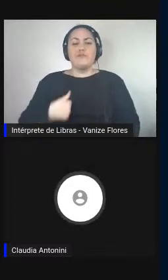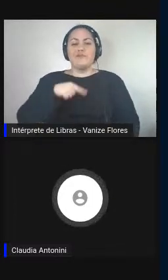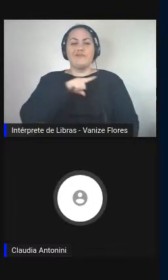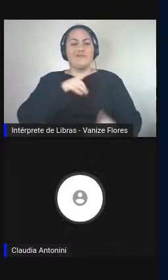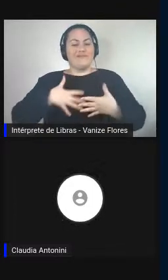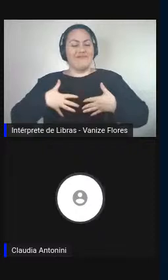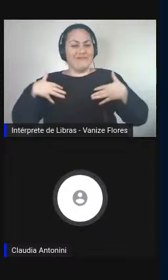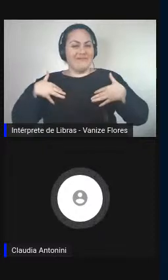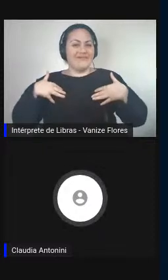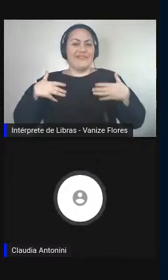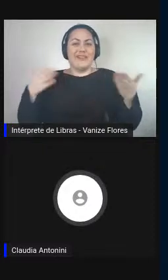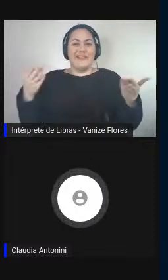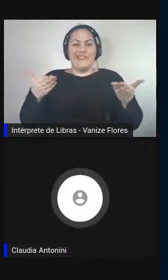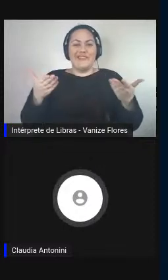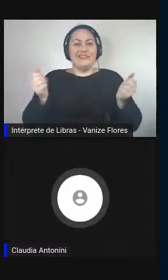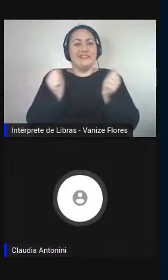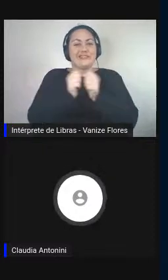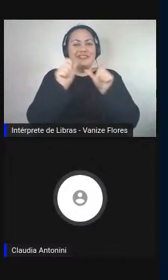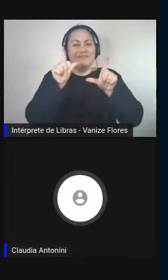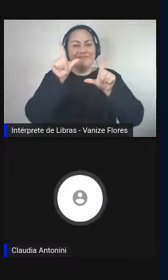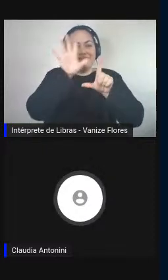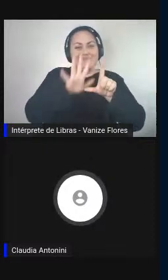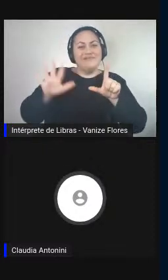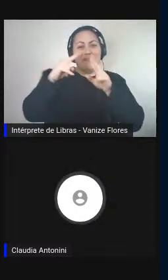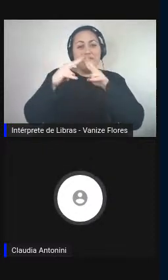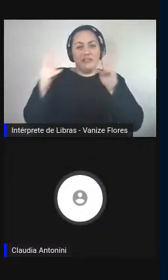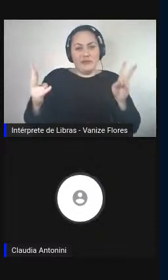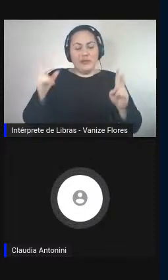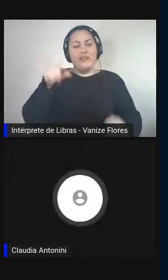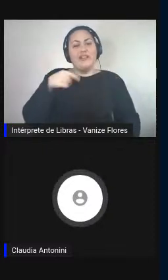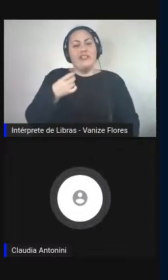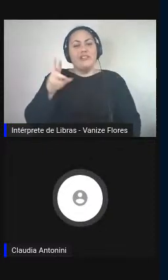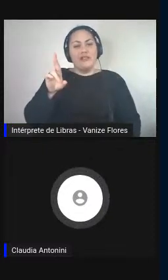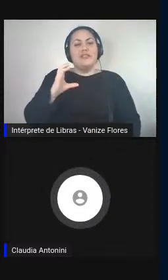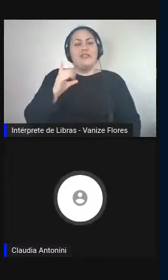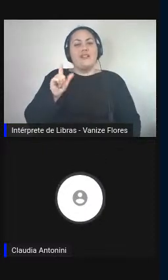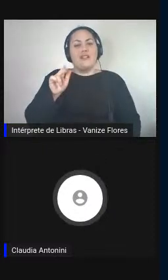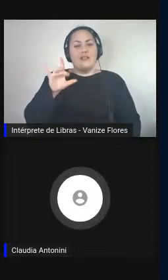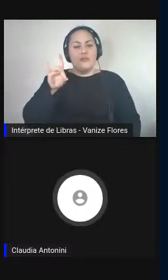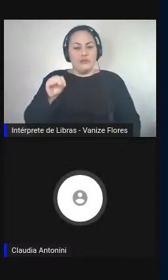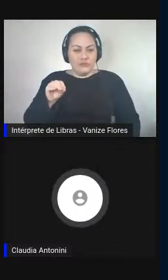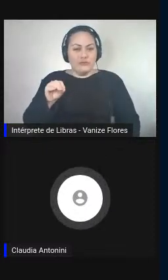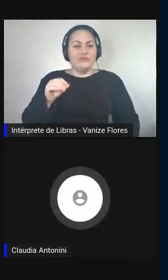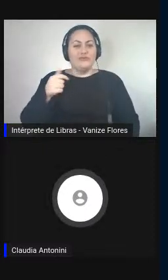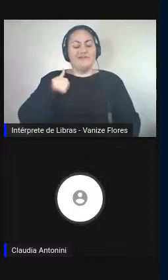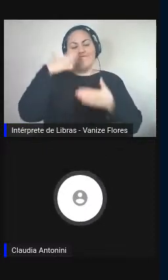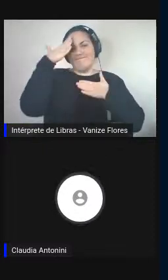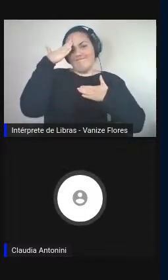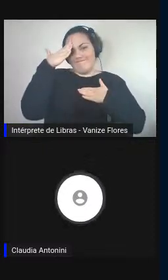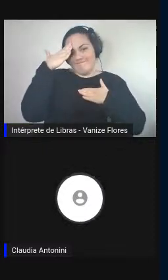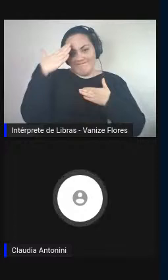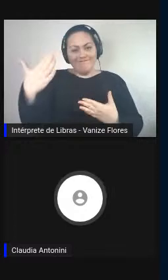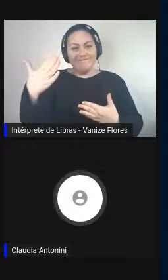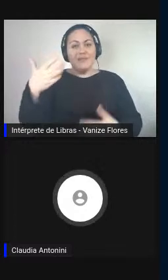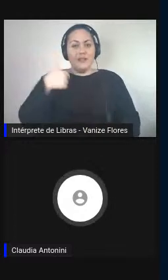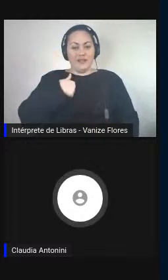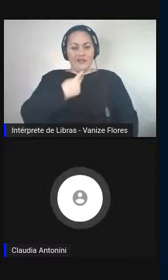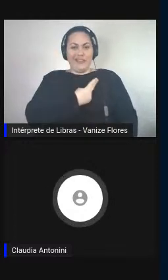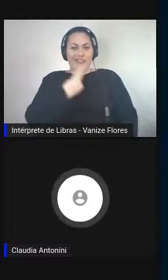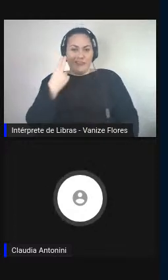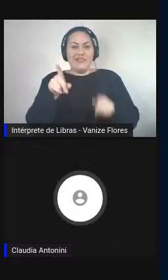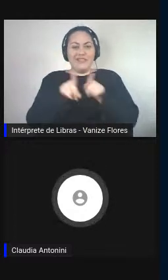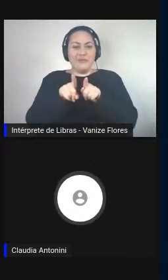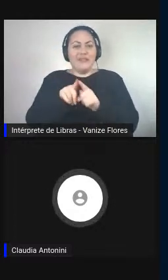virtual com o doutor Claudio Fantinoli, que agradeço tantíssimo em meu nome e da Abrapt por ter